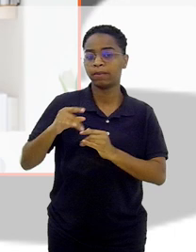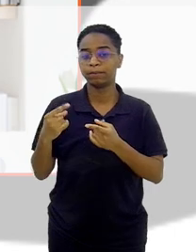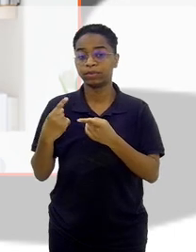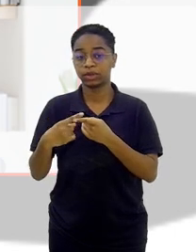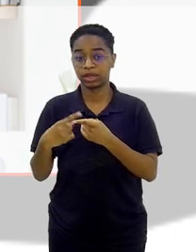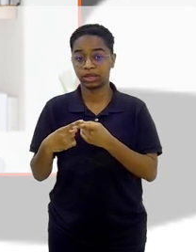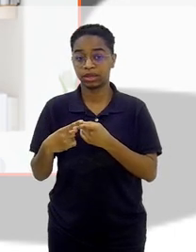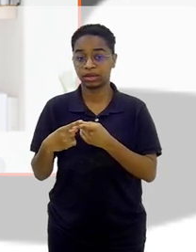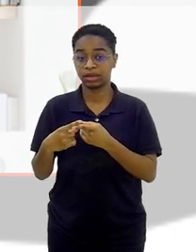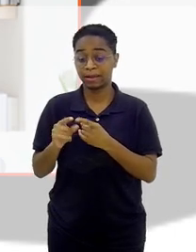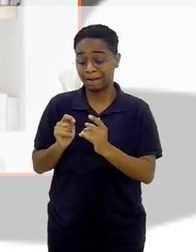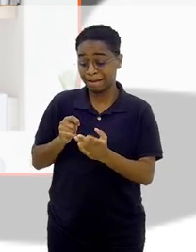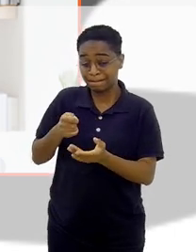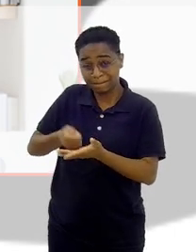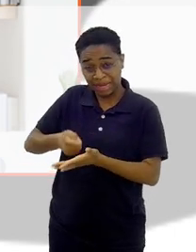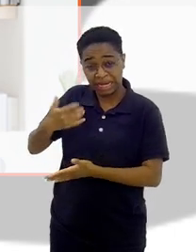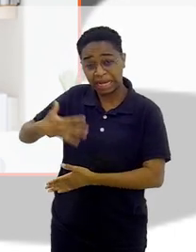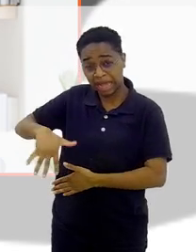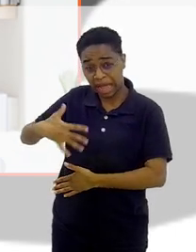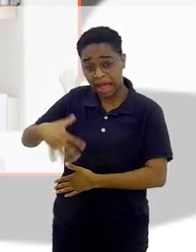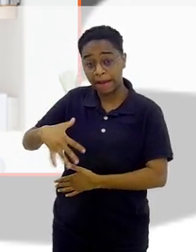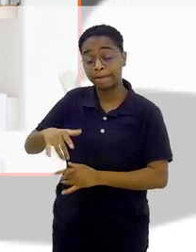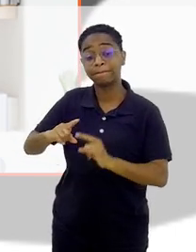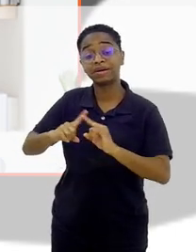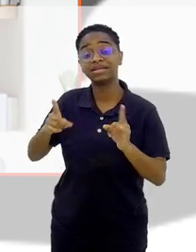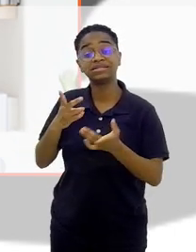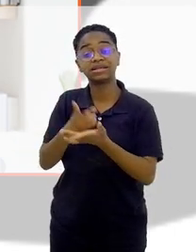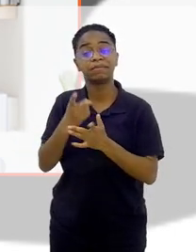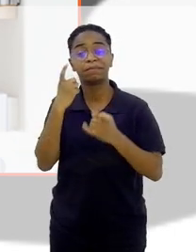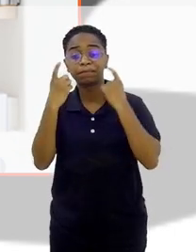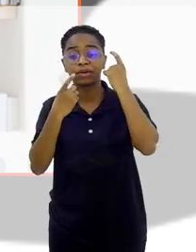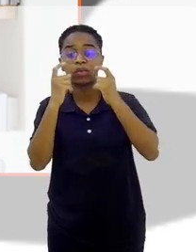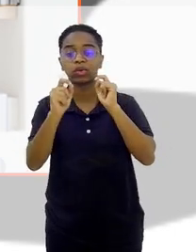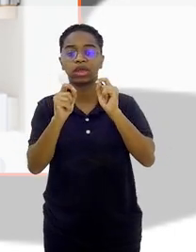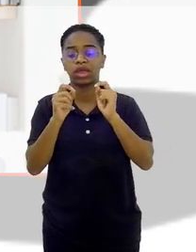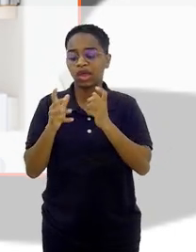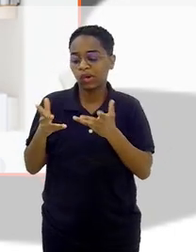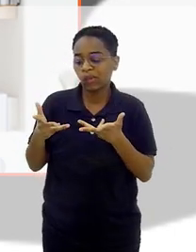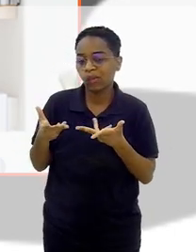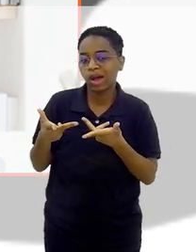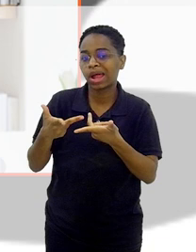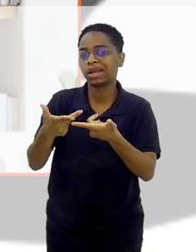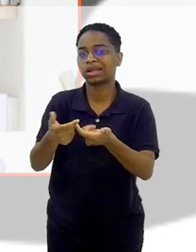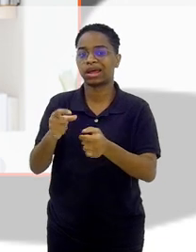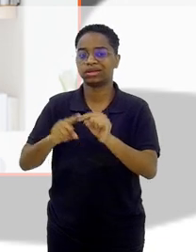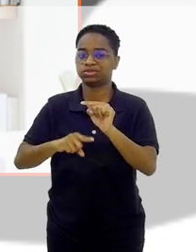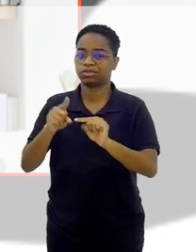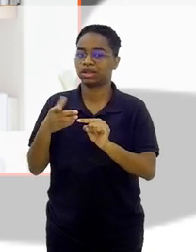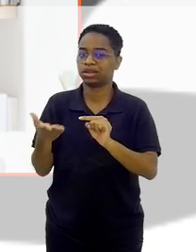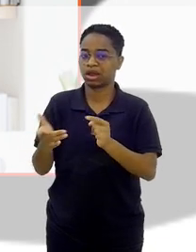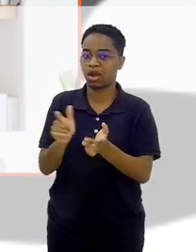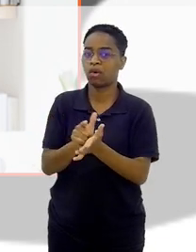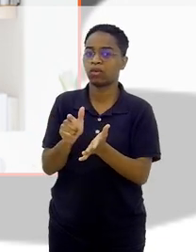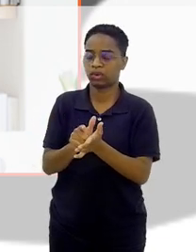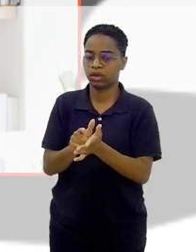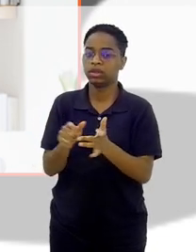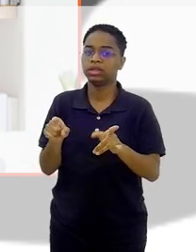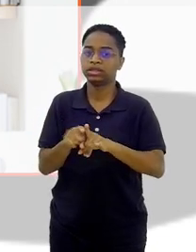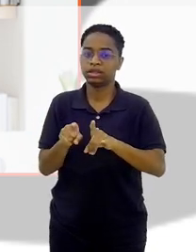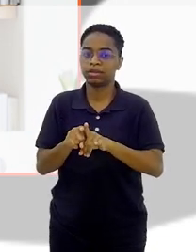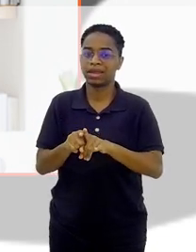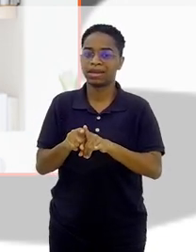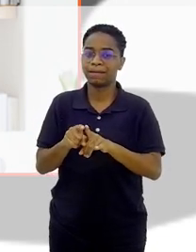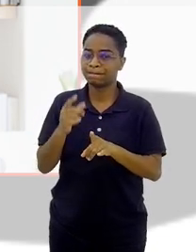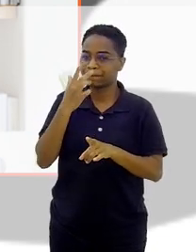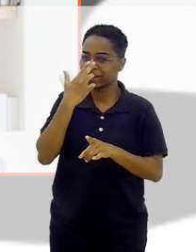pagava muito mais caro, mas se importava com a qualidade do material, sendo inclusive uma das grandes